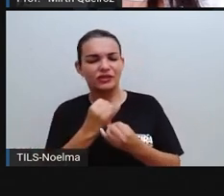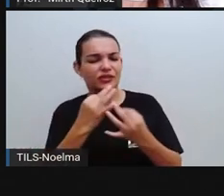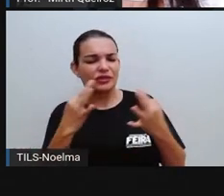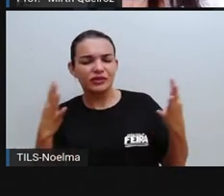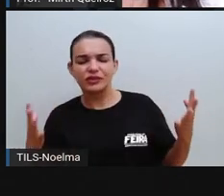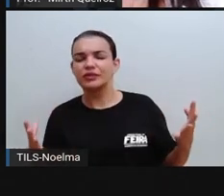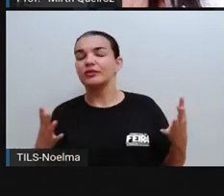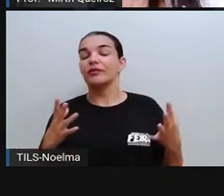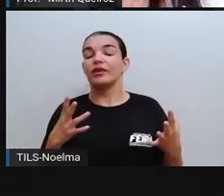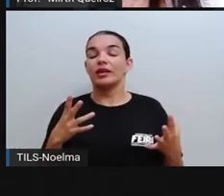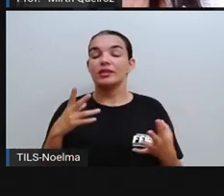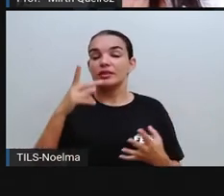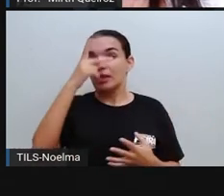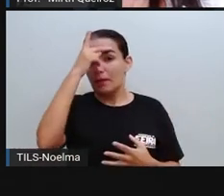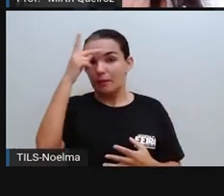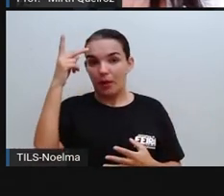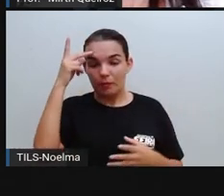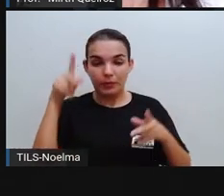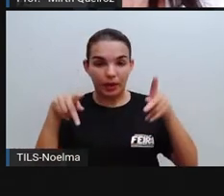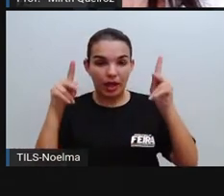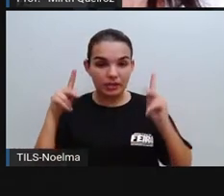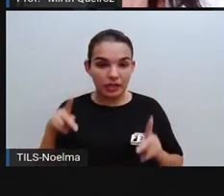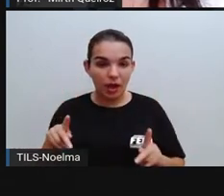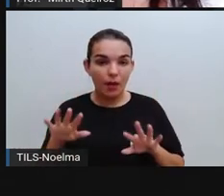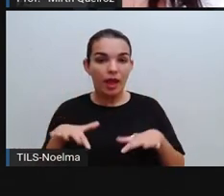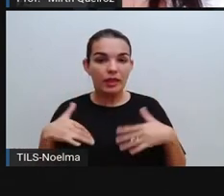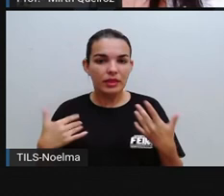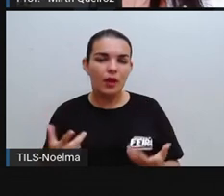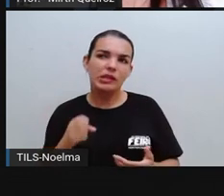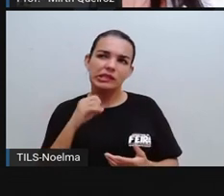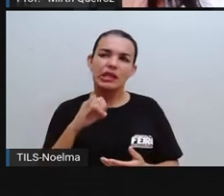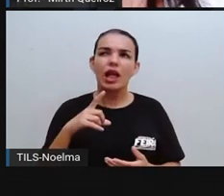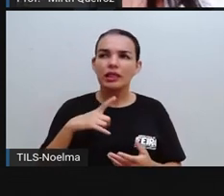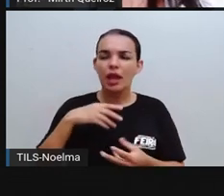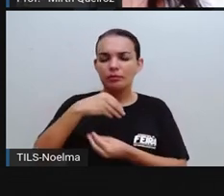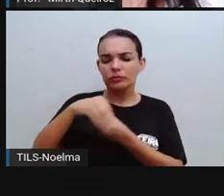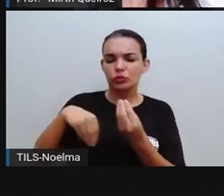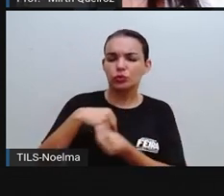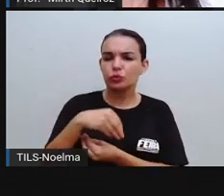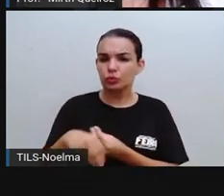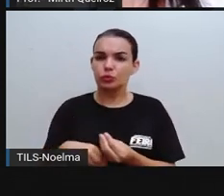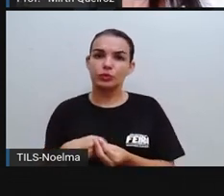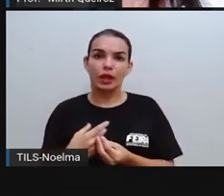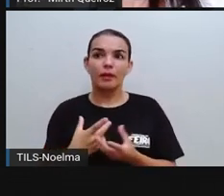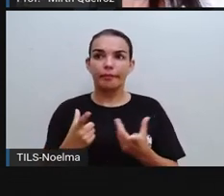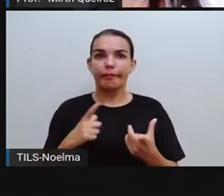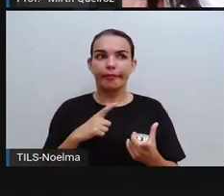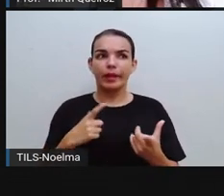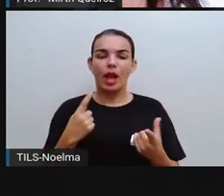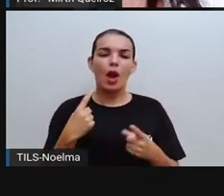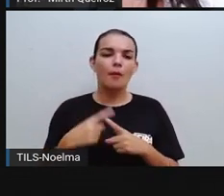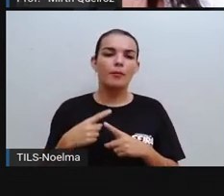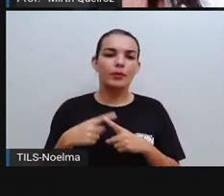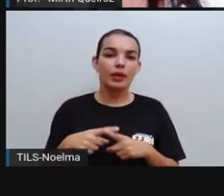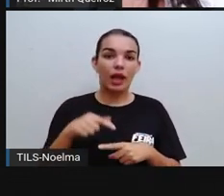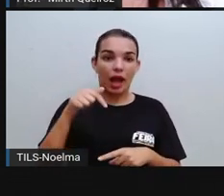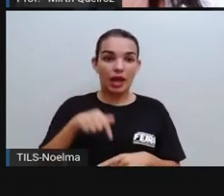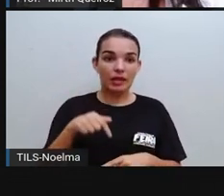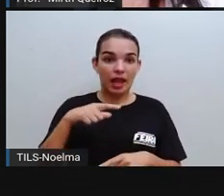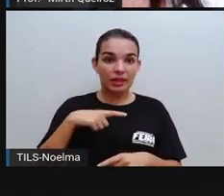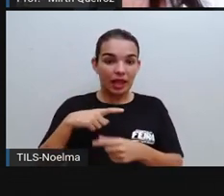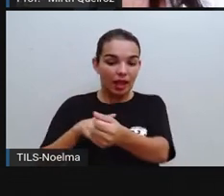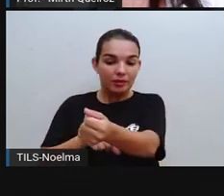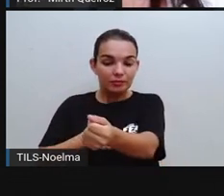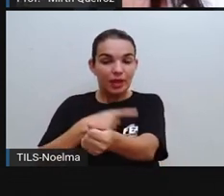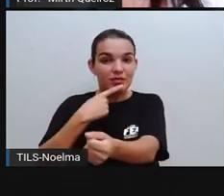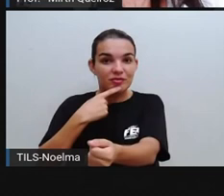povos, a gente poderia pensar assim, ah, por ser um país tão miscigenado, formado da mistura de tantos povos, por quê? A gente tem no sangue da